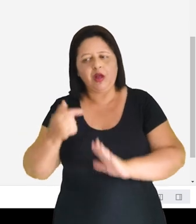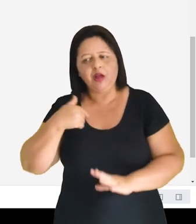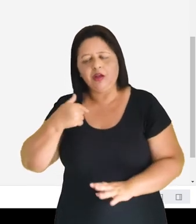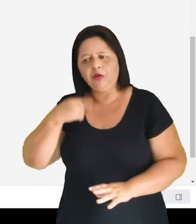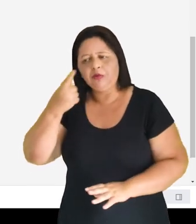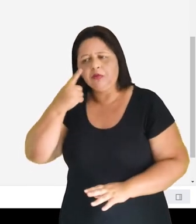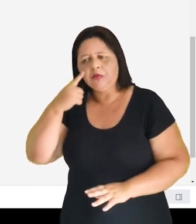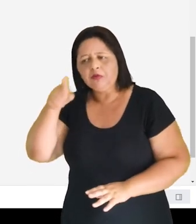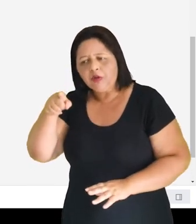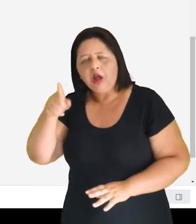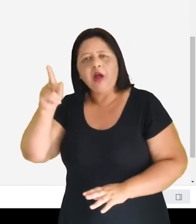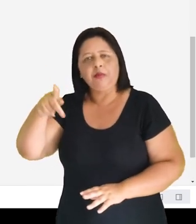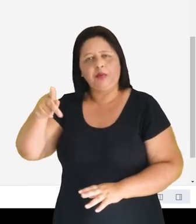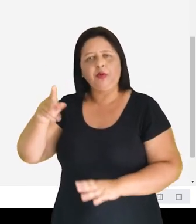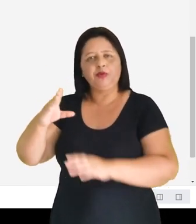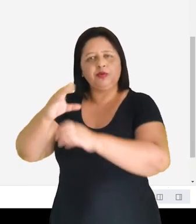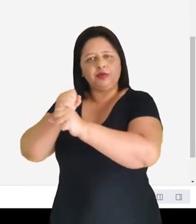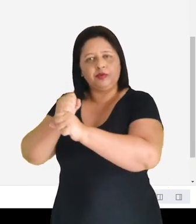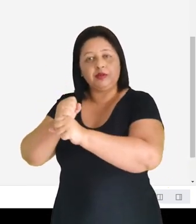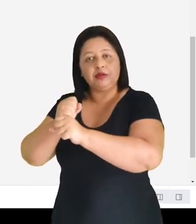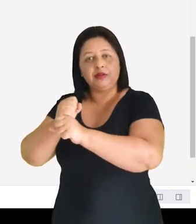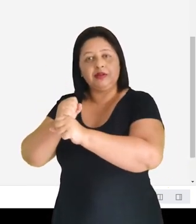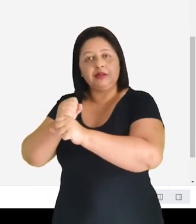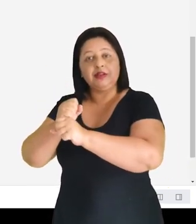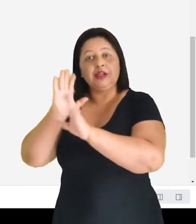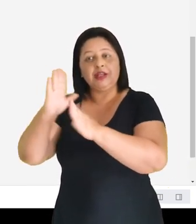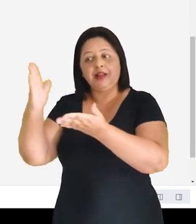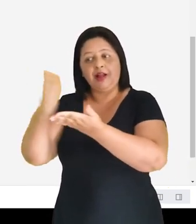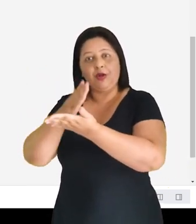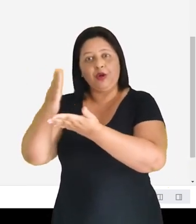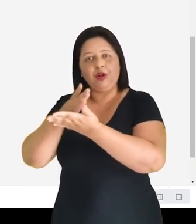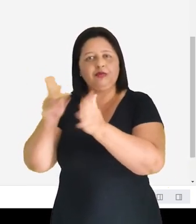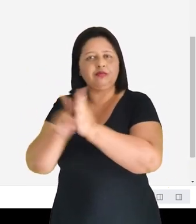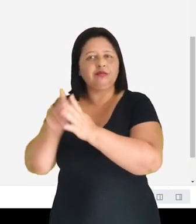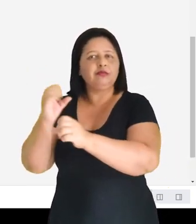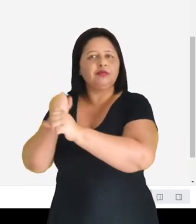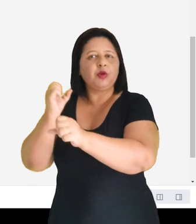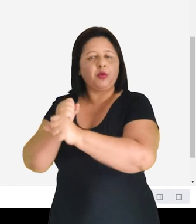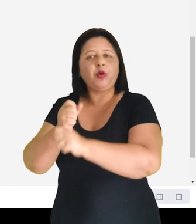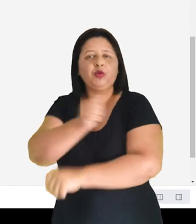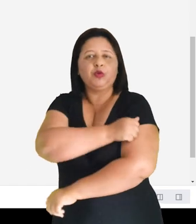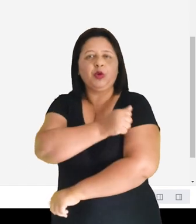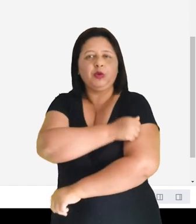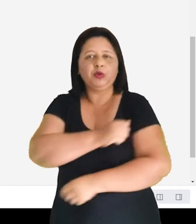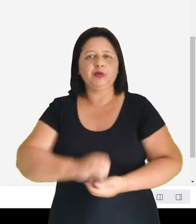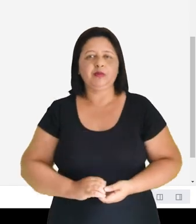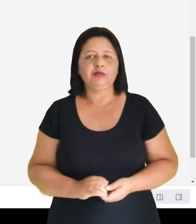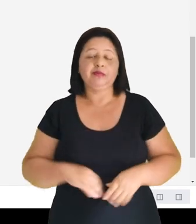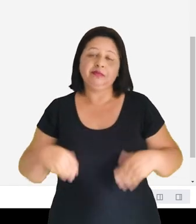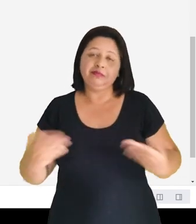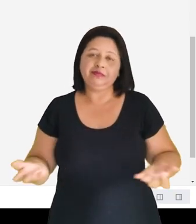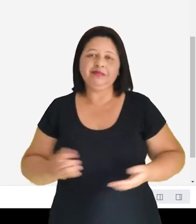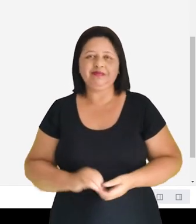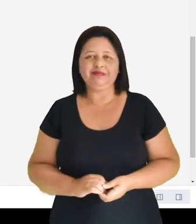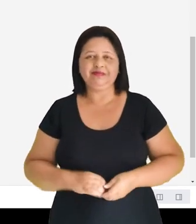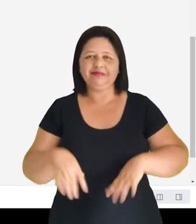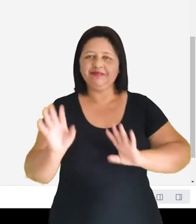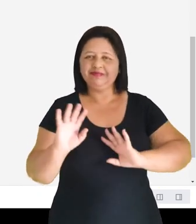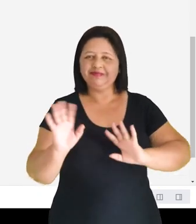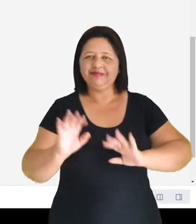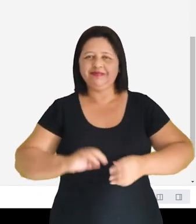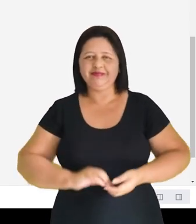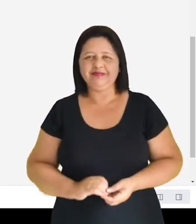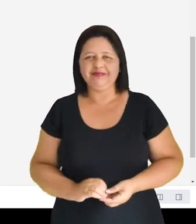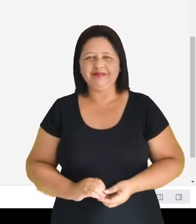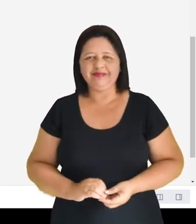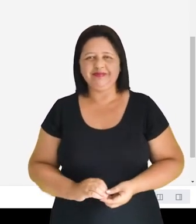verificar essa nota que vai diretamente para o livro de notas deste aluno. Então, é isso